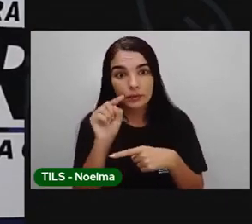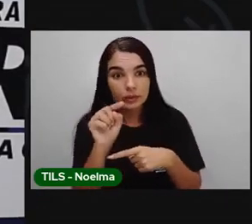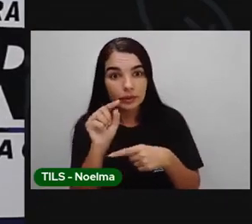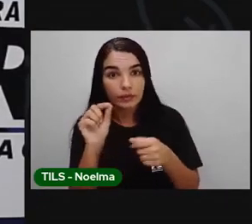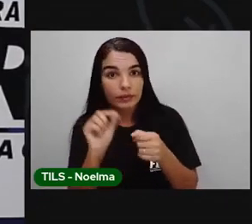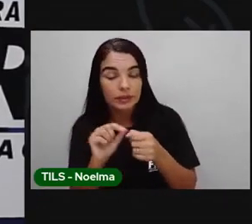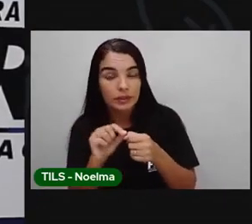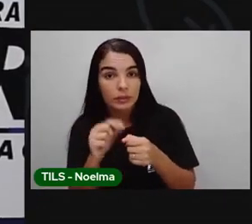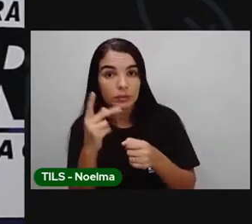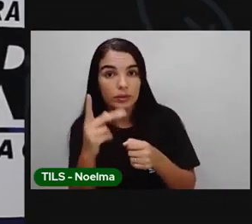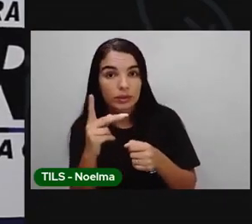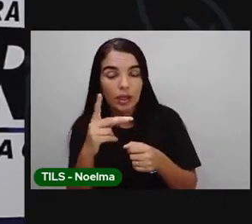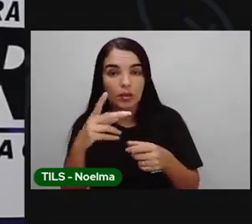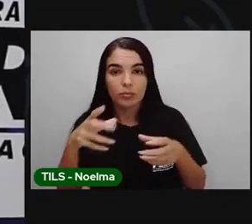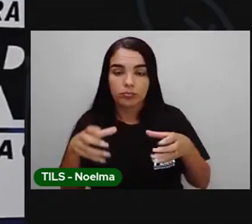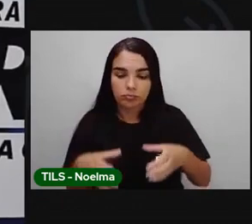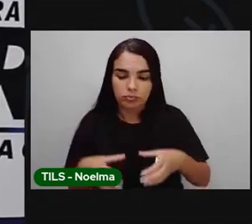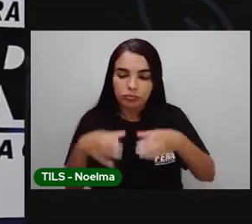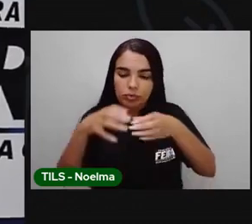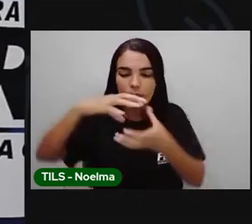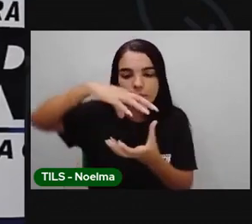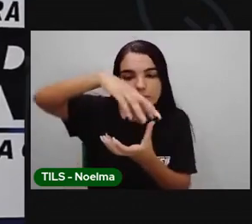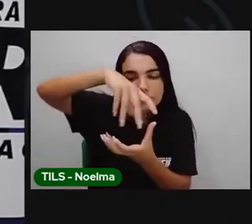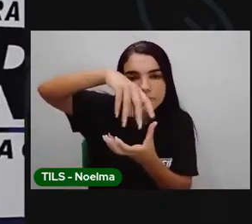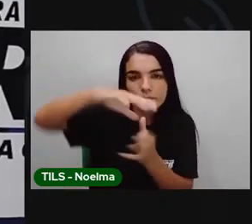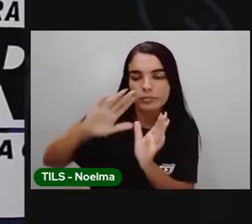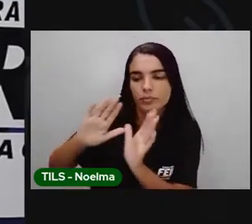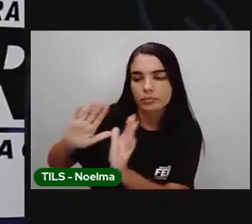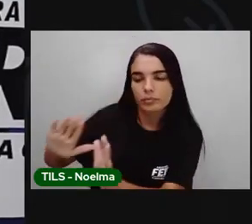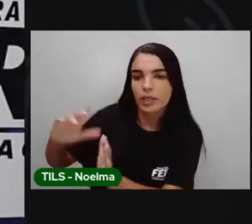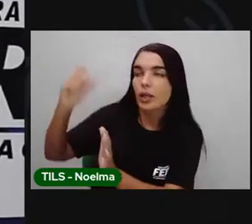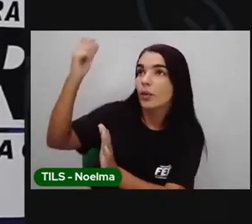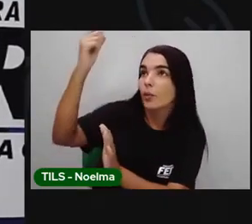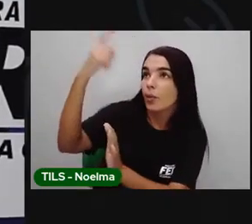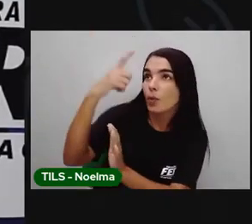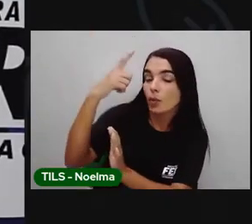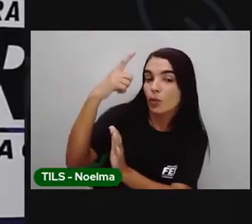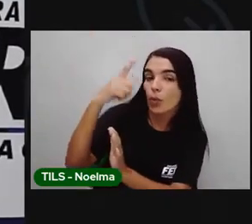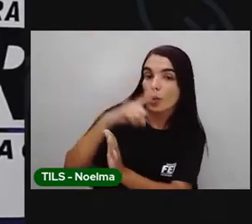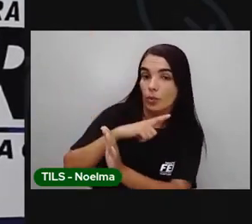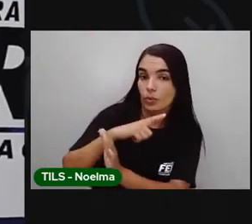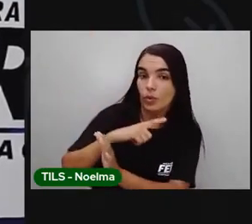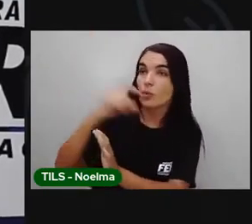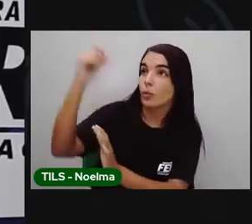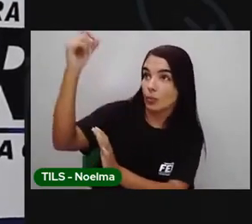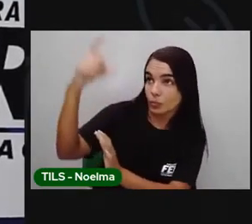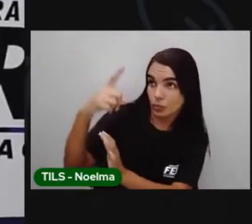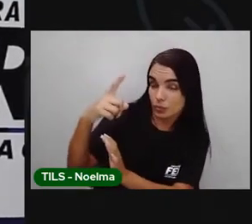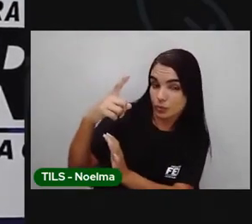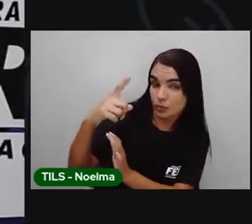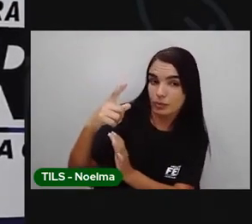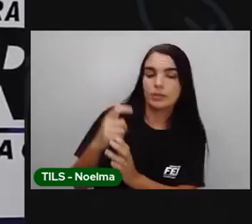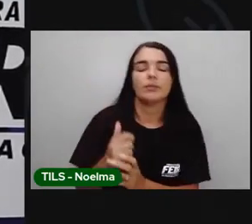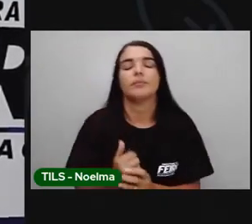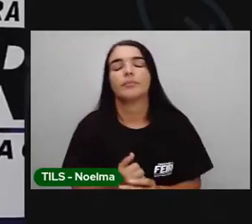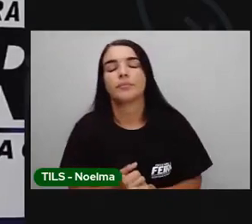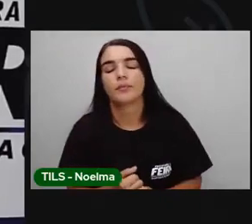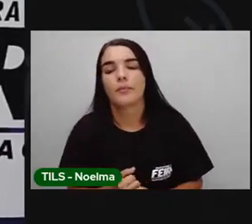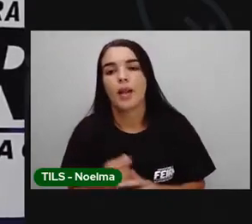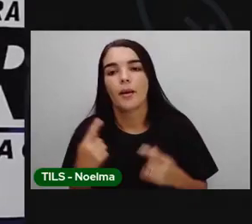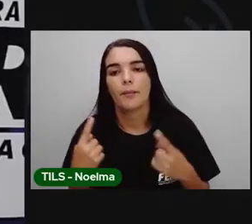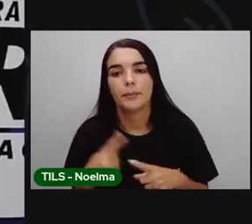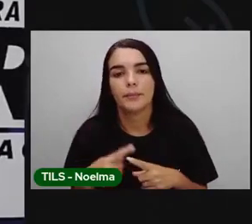ferrário, tamparem ali, colocarem em um local iluminado, né? Porque as plantas precisam da luz do sol para fazer a